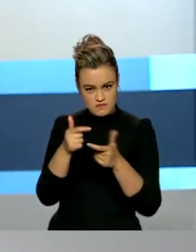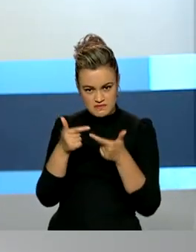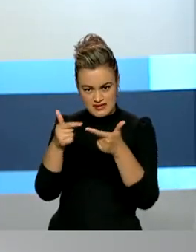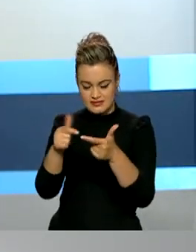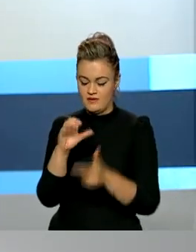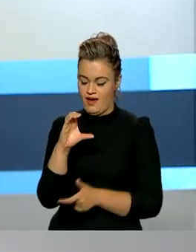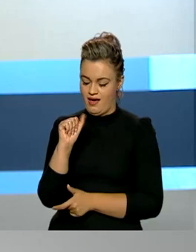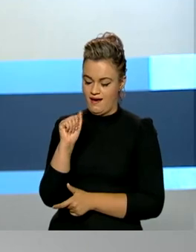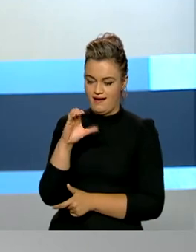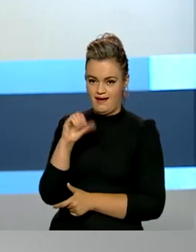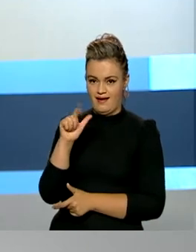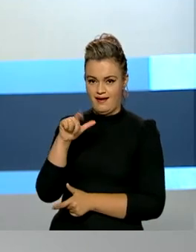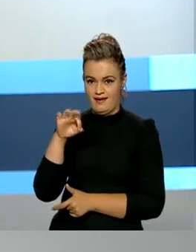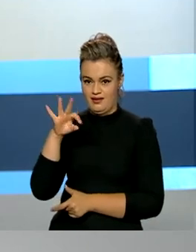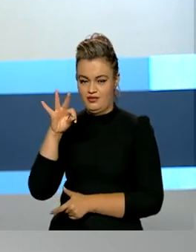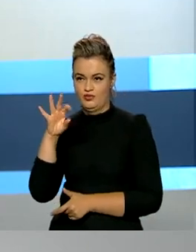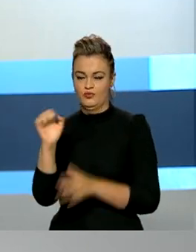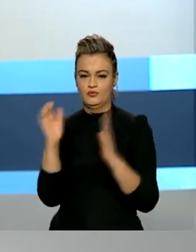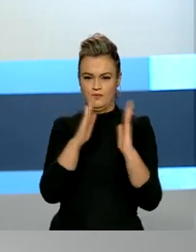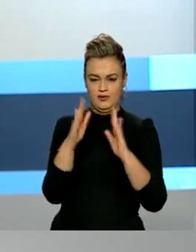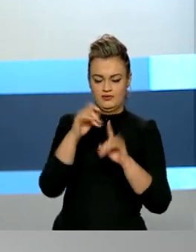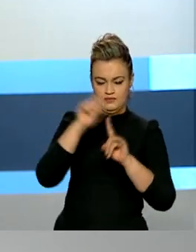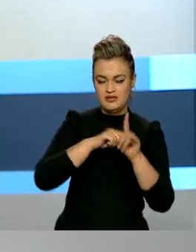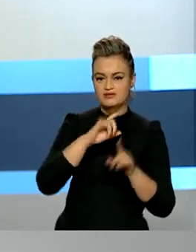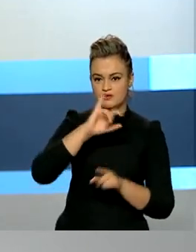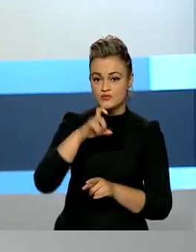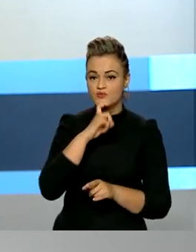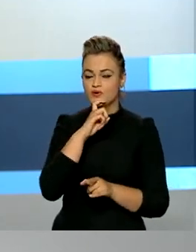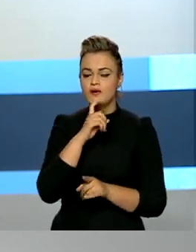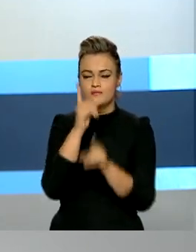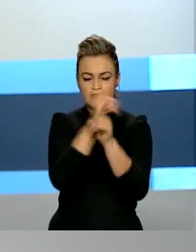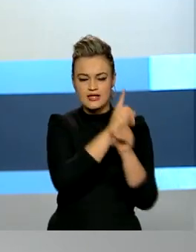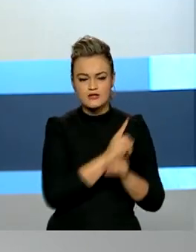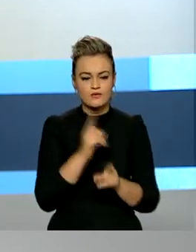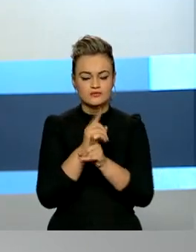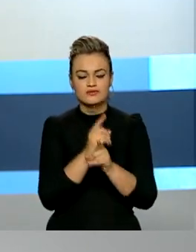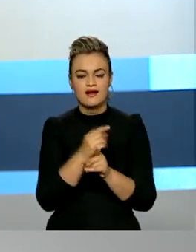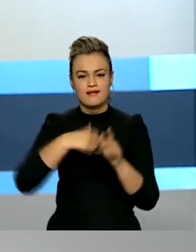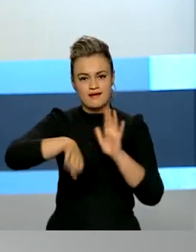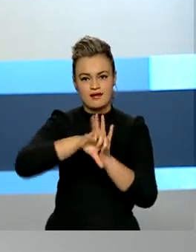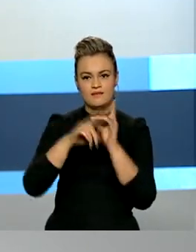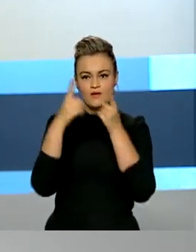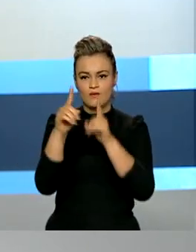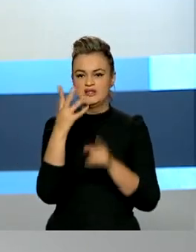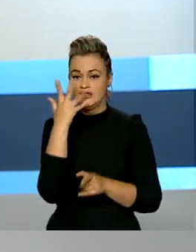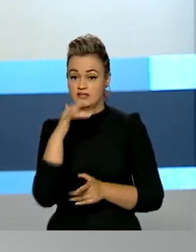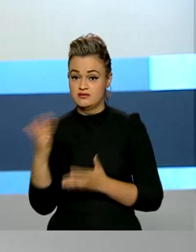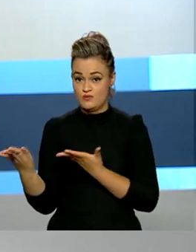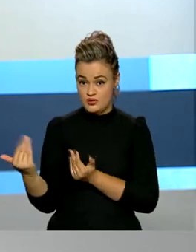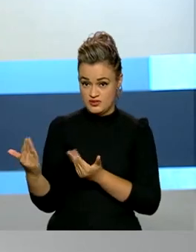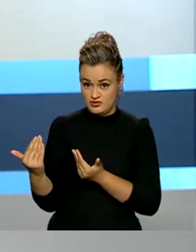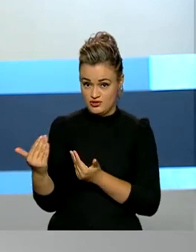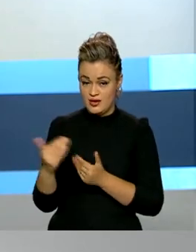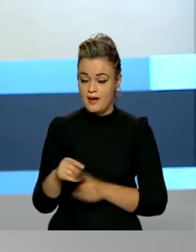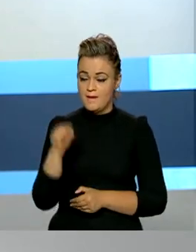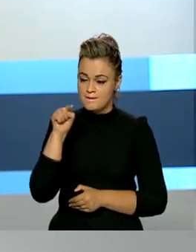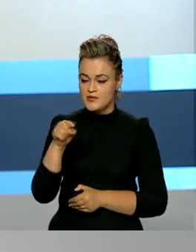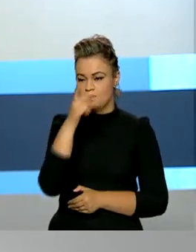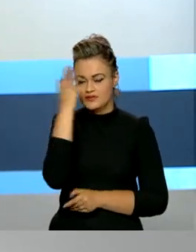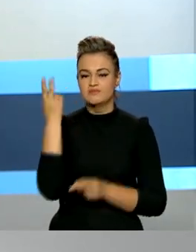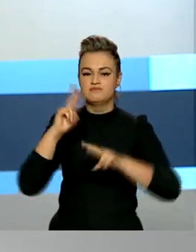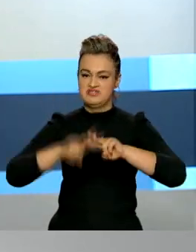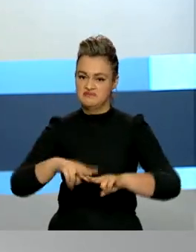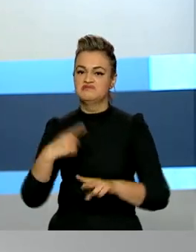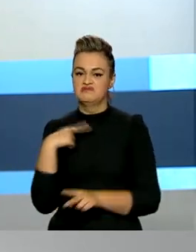Acalento entre 4 e 16 de julho para combater crimes contra crianças e adolescentes no país. Mais de mil pessoas foram